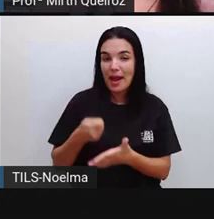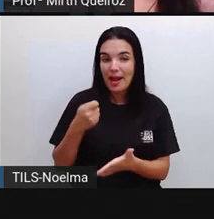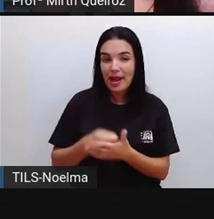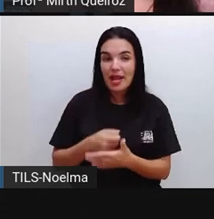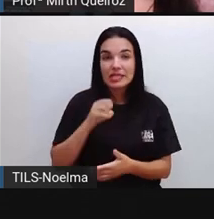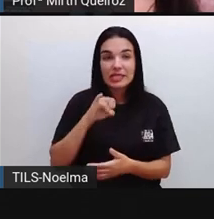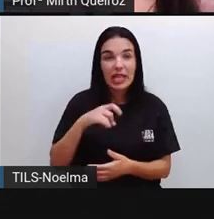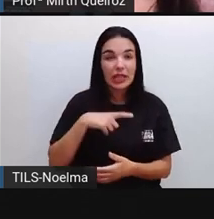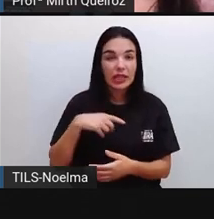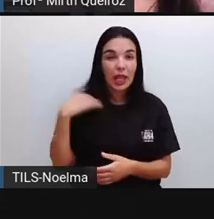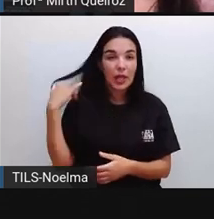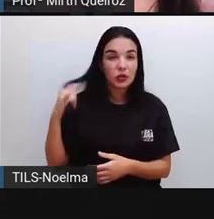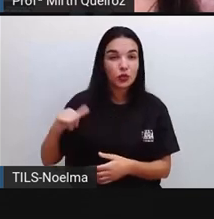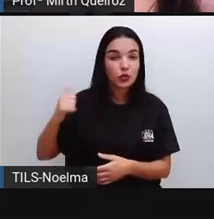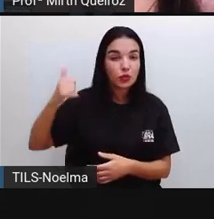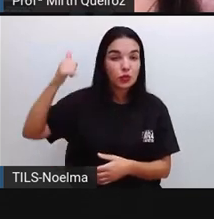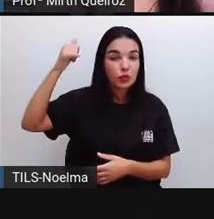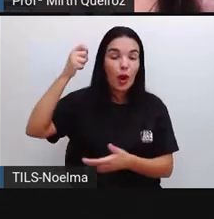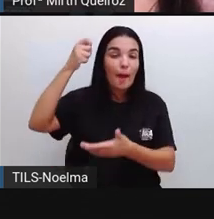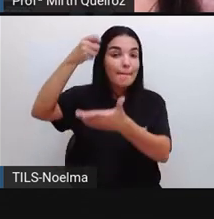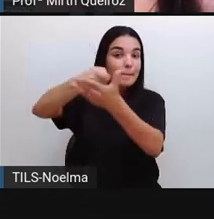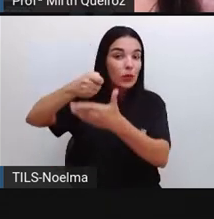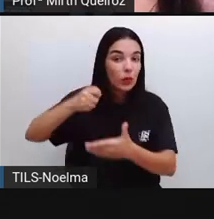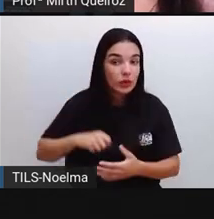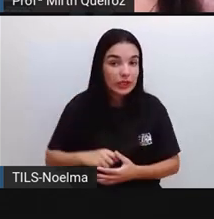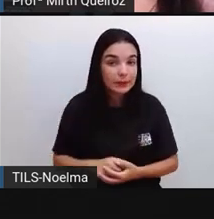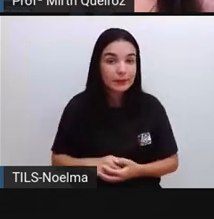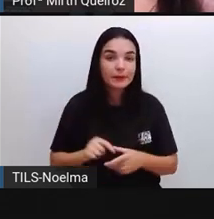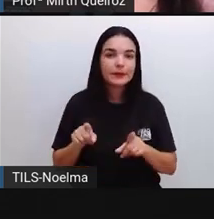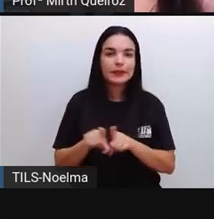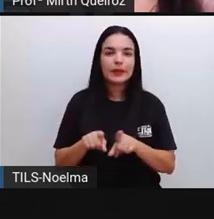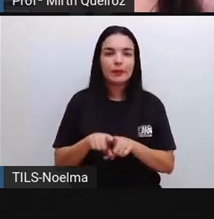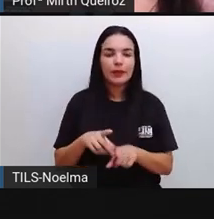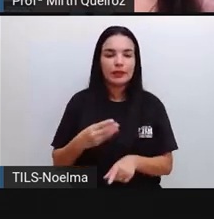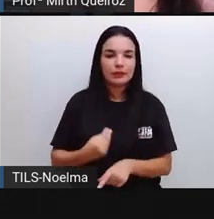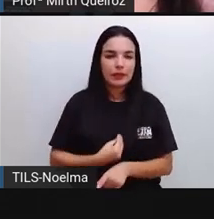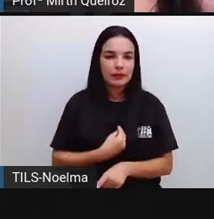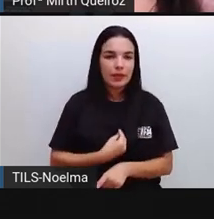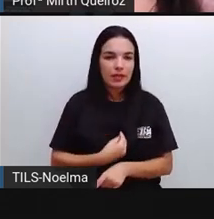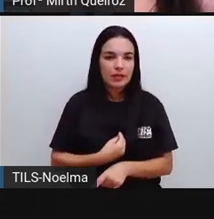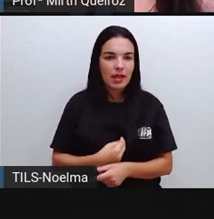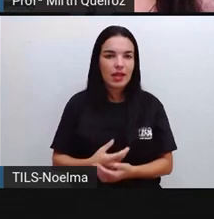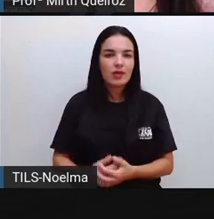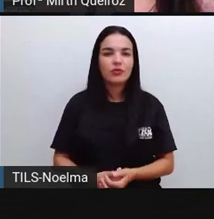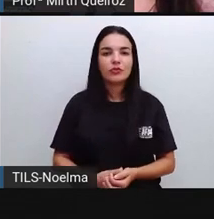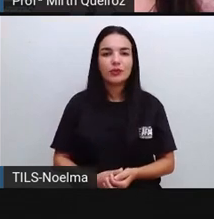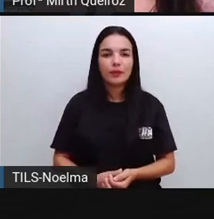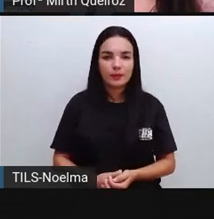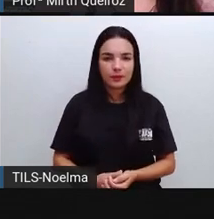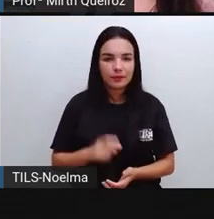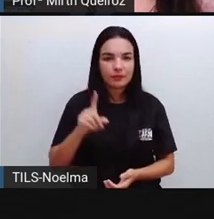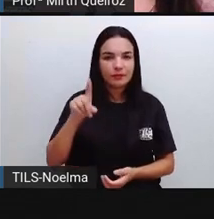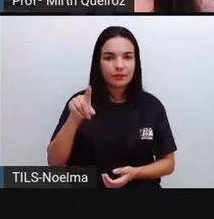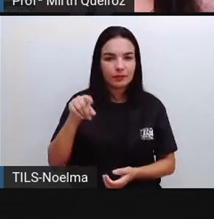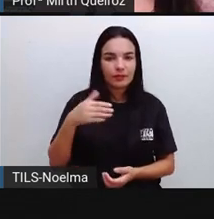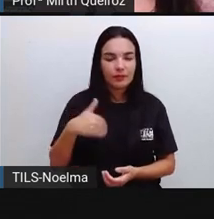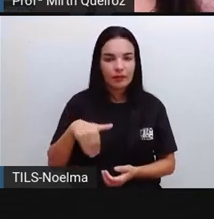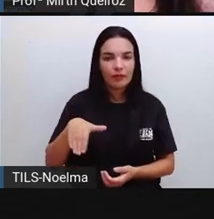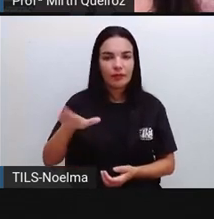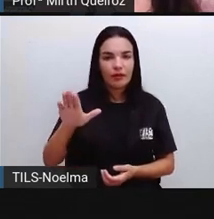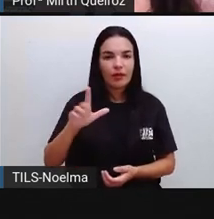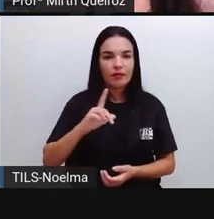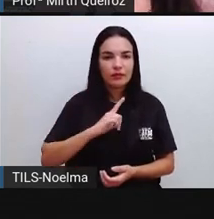alguma multa, vai estar presente aqui nesse local aqui, né? De faixa de consumo, que foi consumido aí em metros